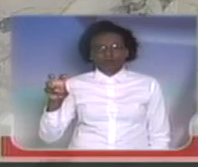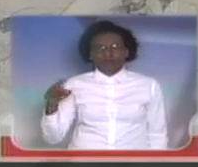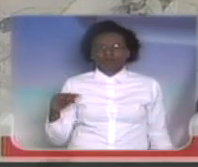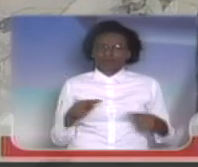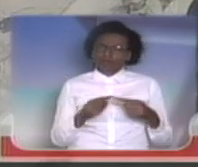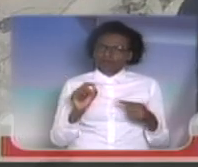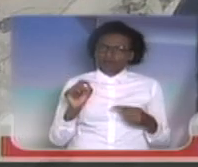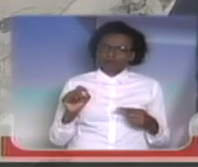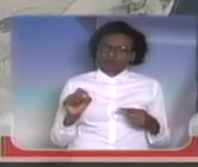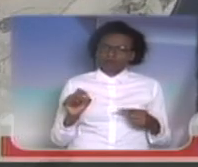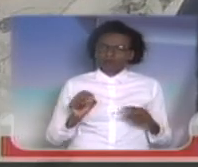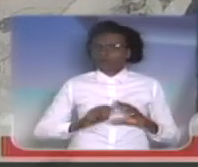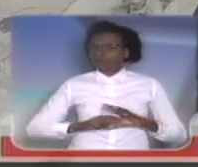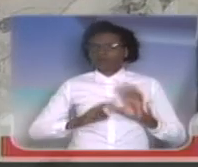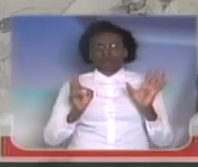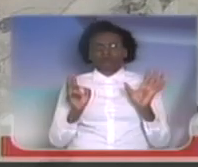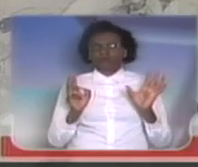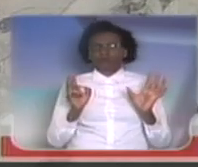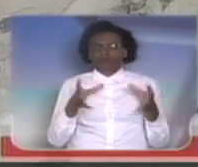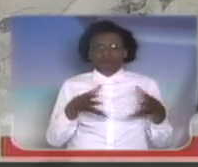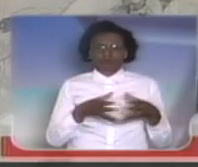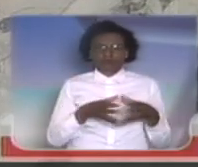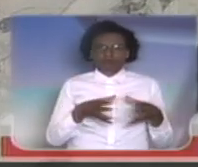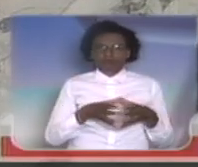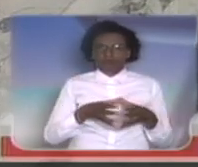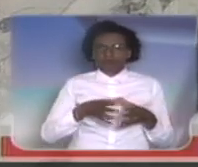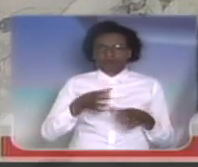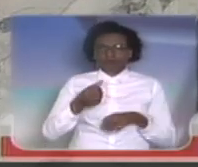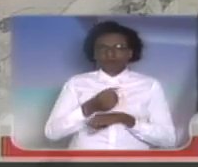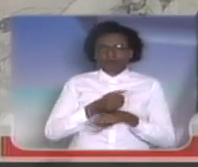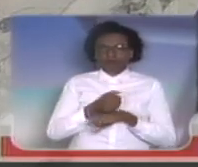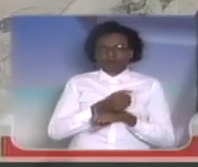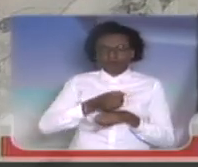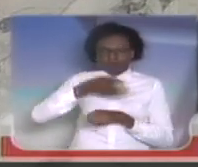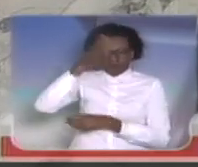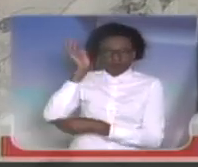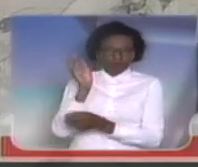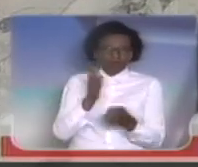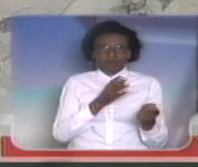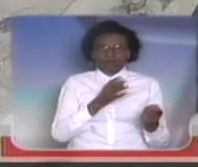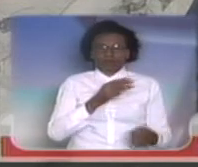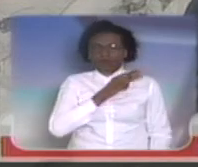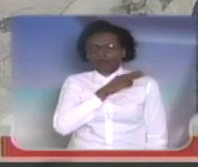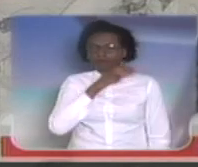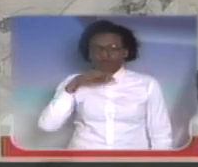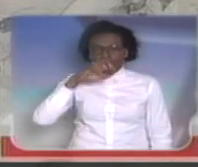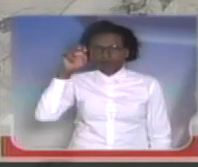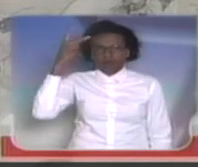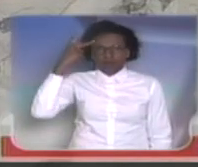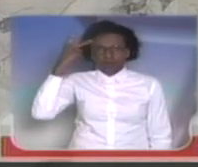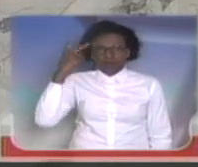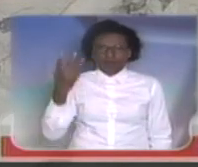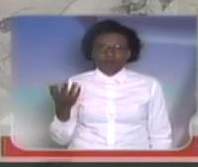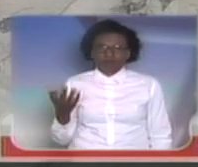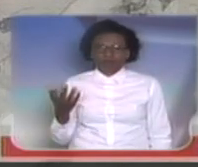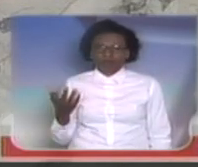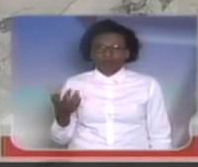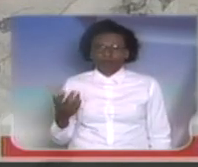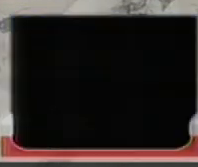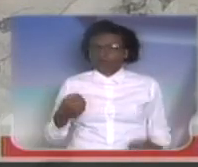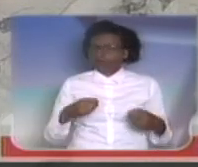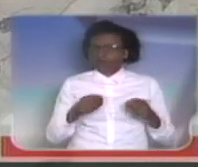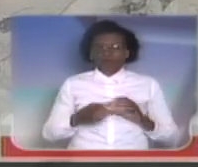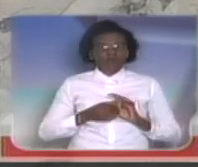na emancipação do corpo de bombeiros, na criação do corpo militar de bombeiros do Estado de São Paulo, ou seja, o corpo de bombeiros seria